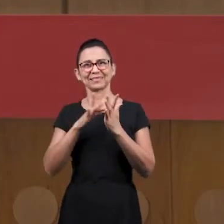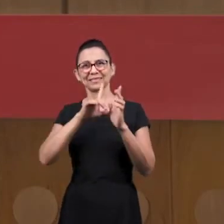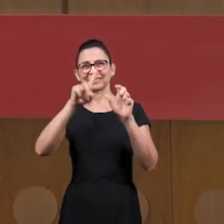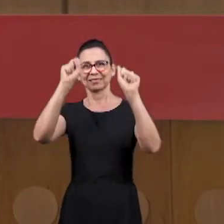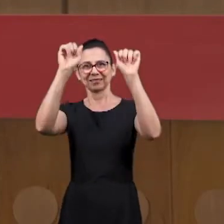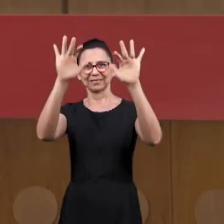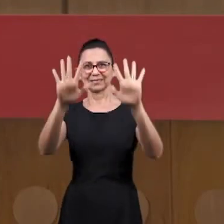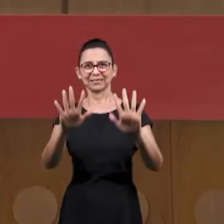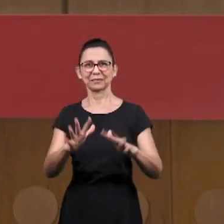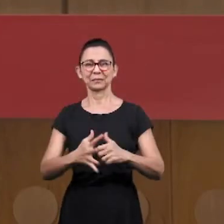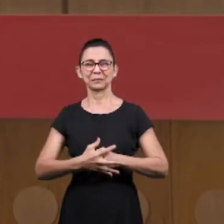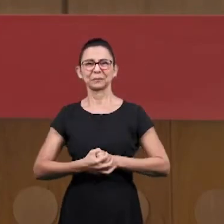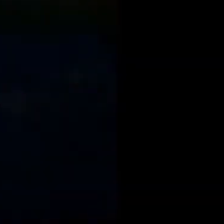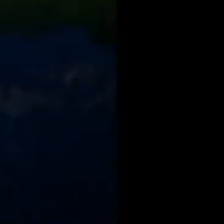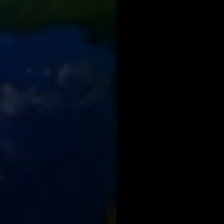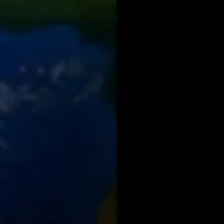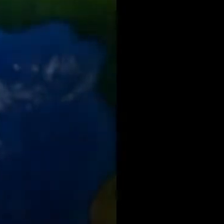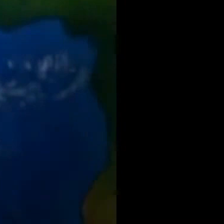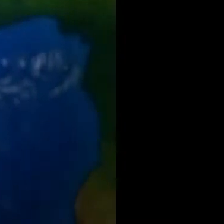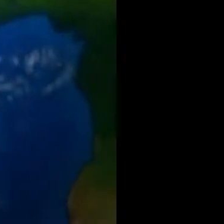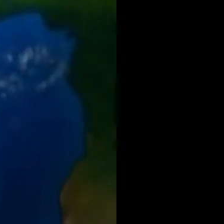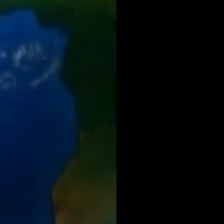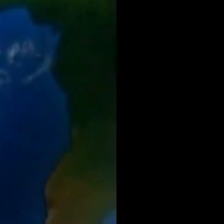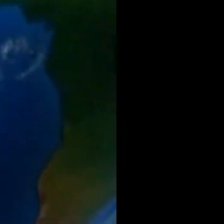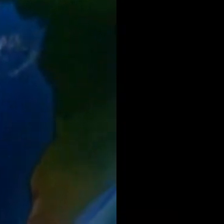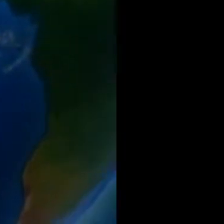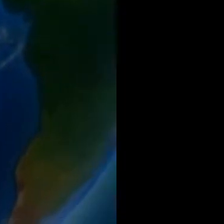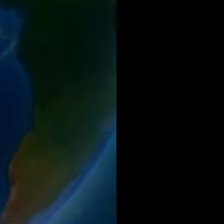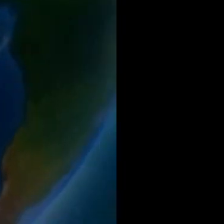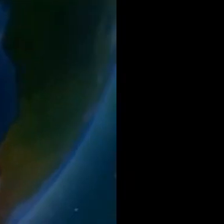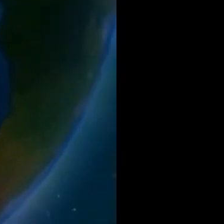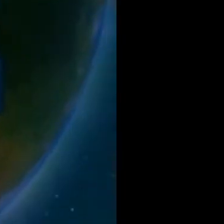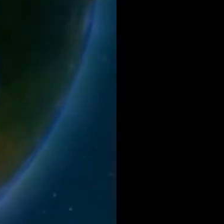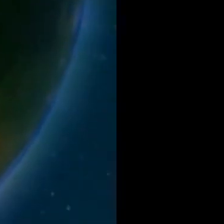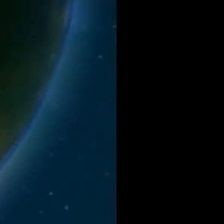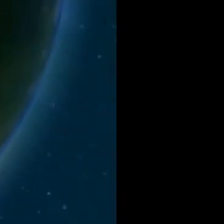Jesus, que Deus abençoe. Um